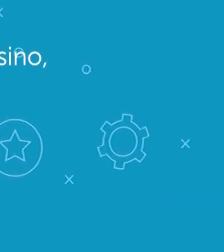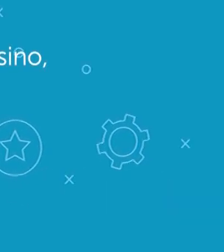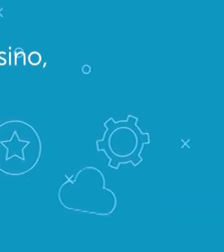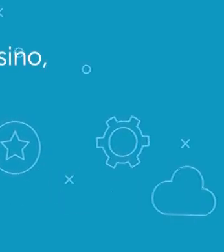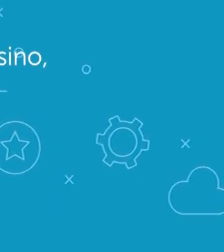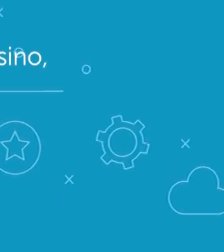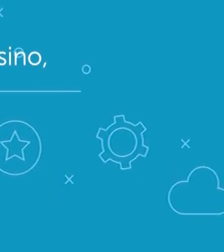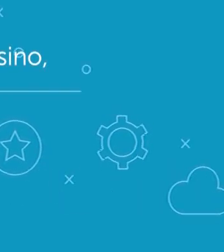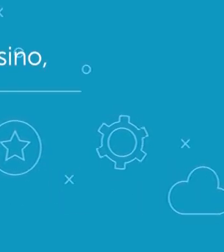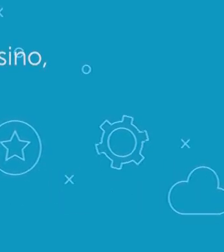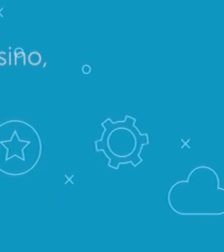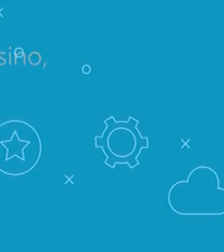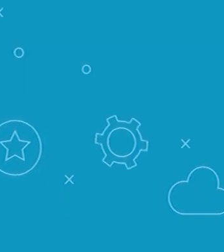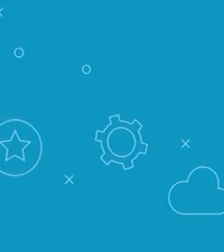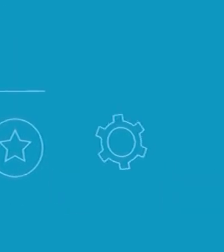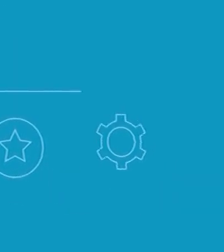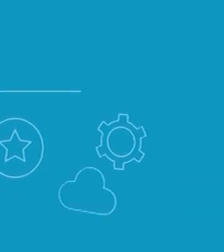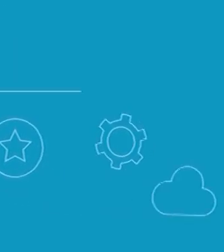Transcrição Quintena Coelho